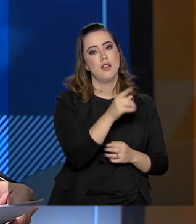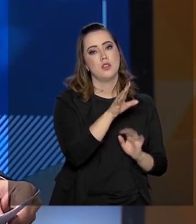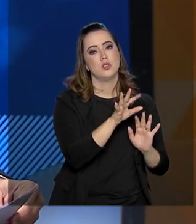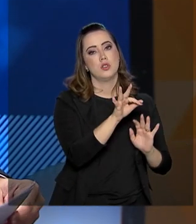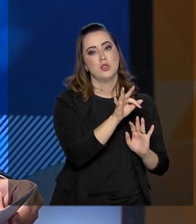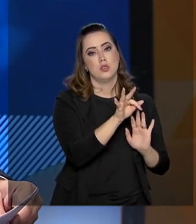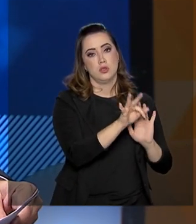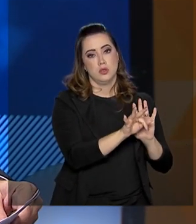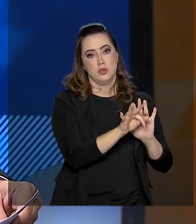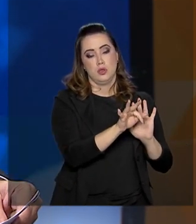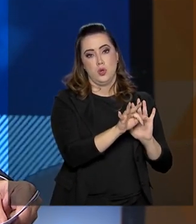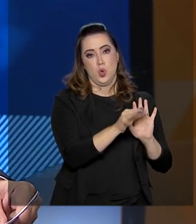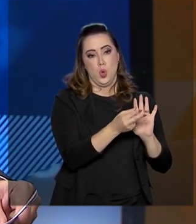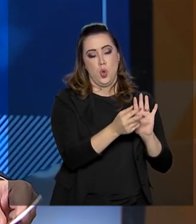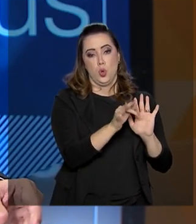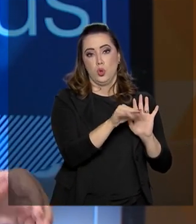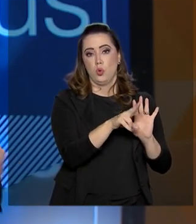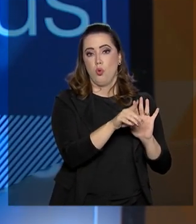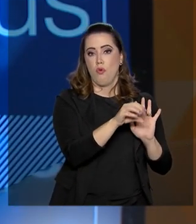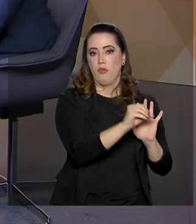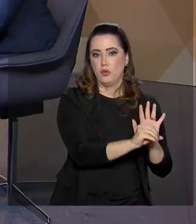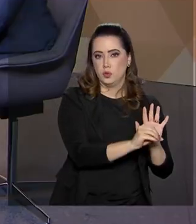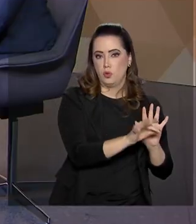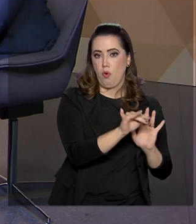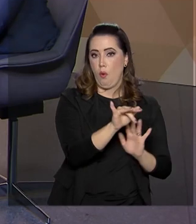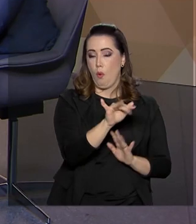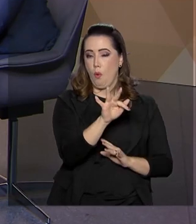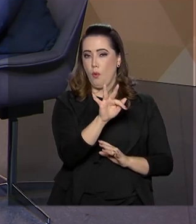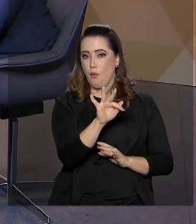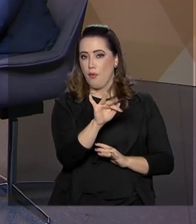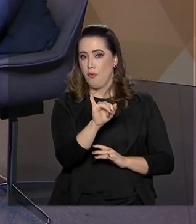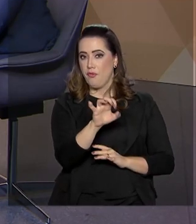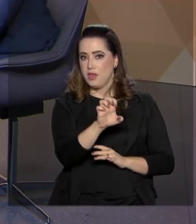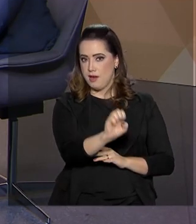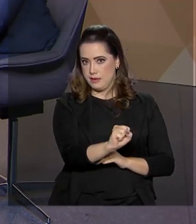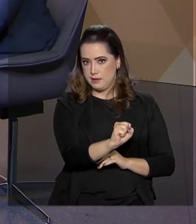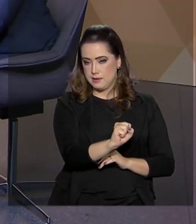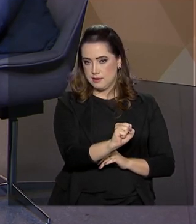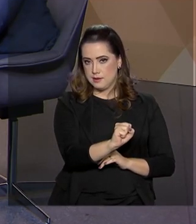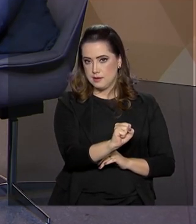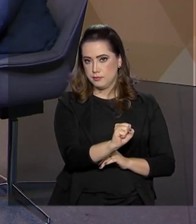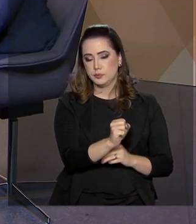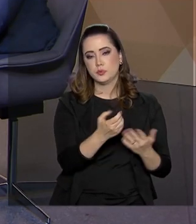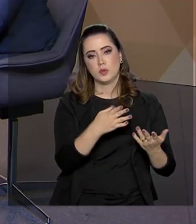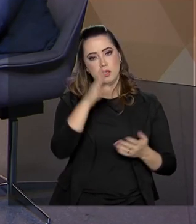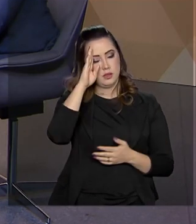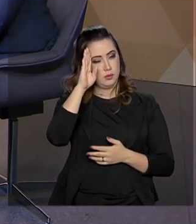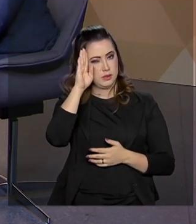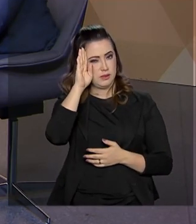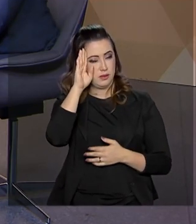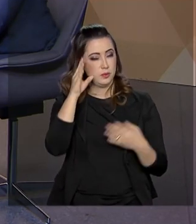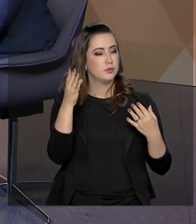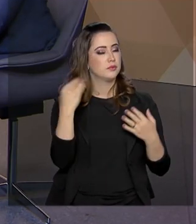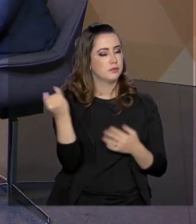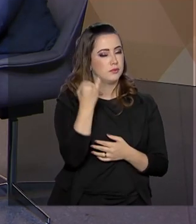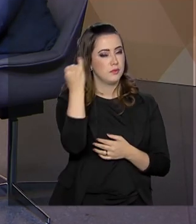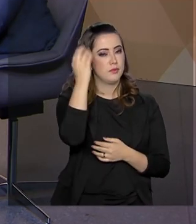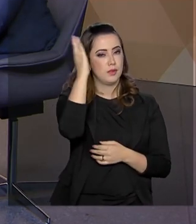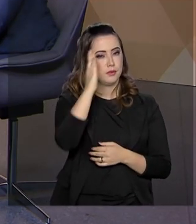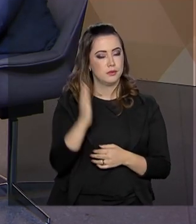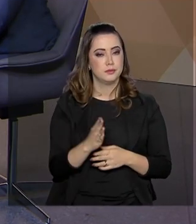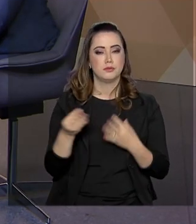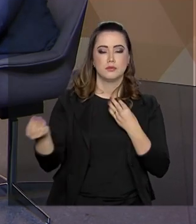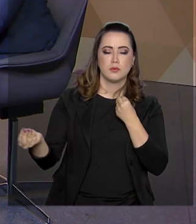Fundo de Financiamento Estudantil, que também aí já abarca o ensino superior, como ele é importante no país